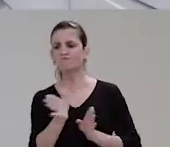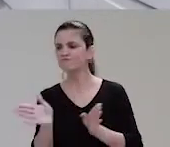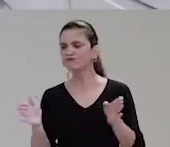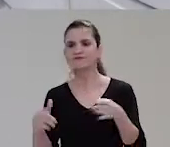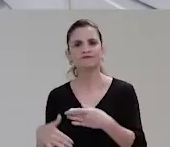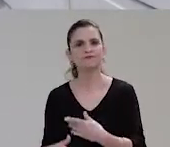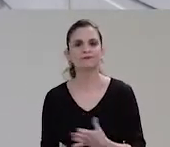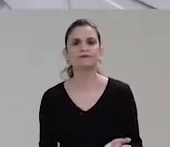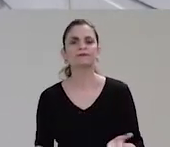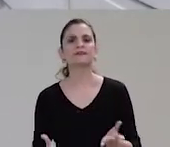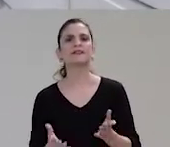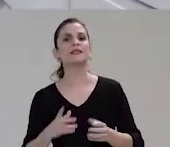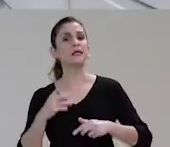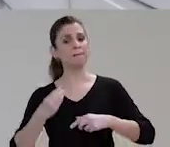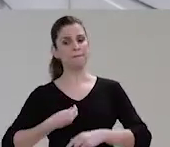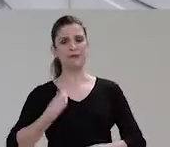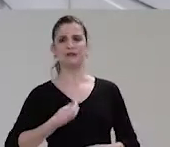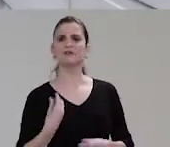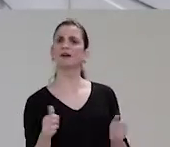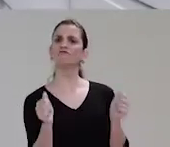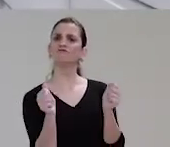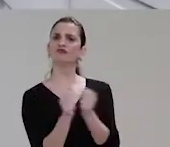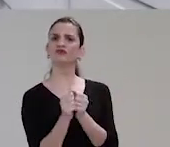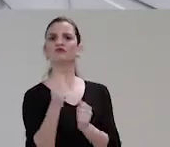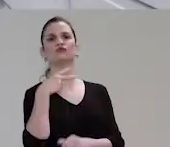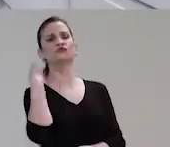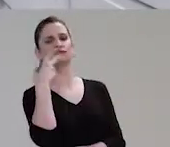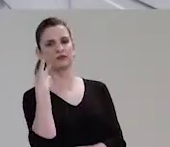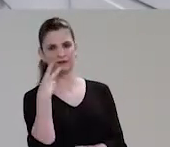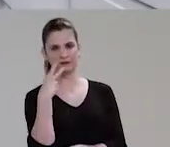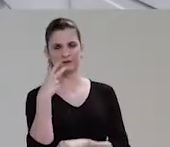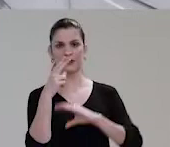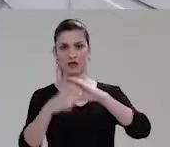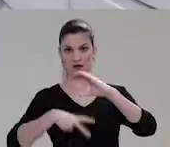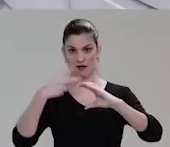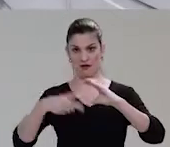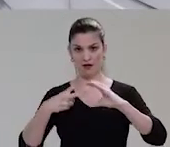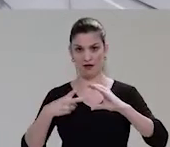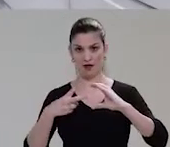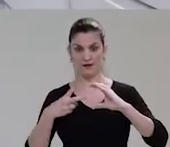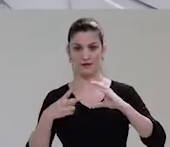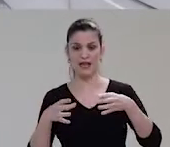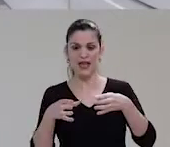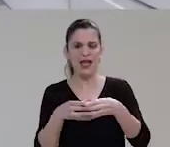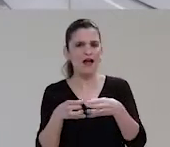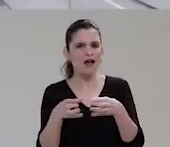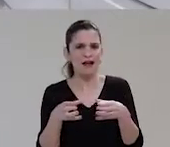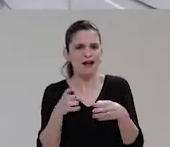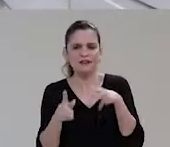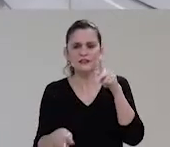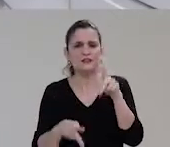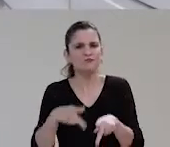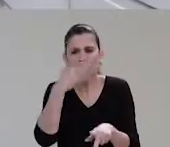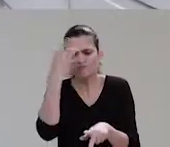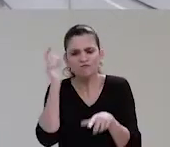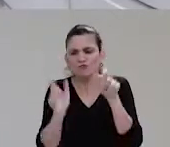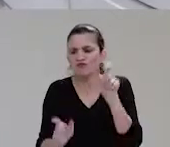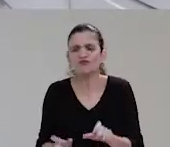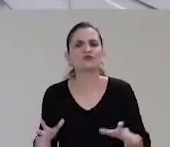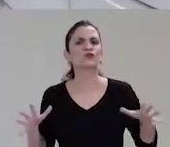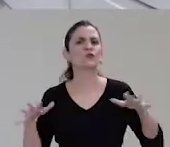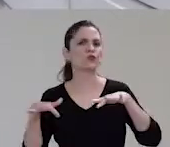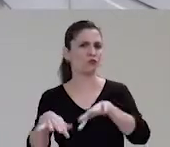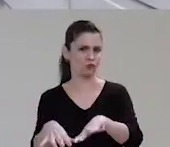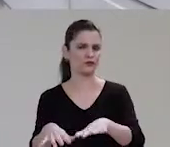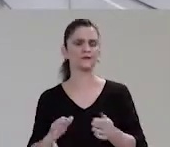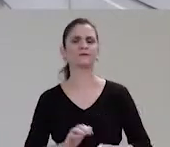de participar das nossas atividades. Afinal de contas, a Câmara é a casa do povo. Ela precisa estar aberta e estar preparada para receber